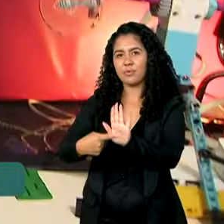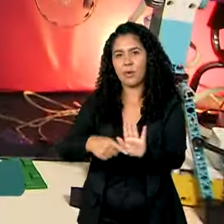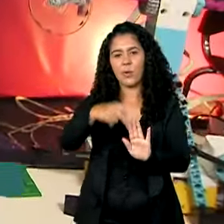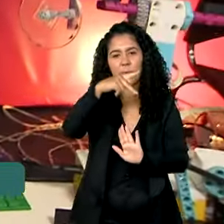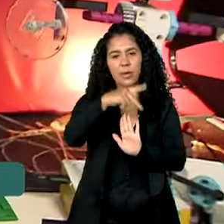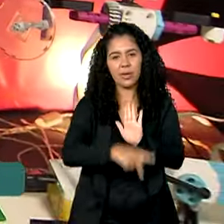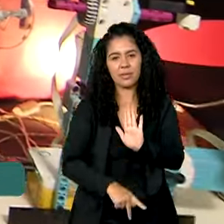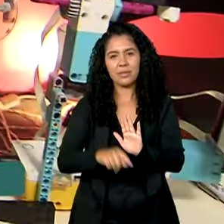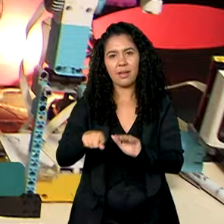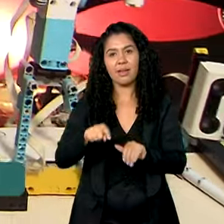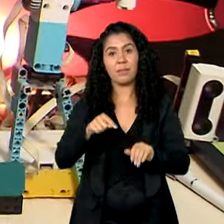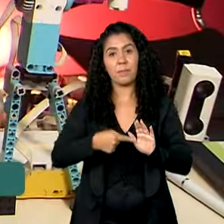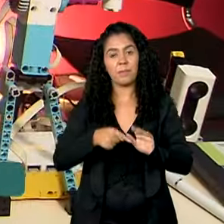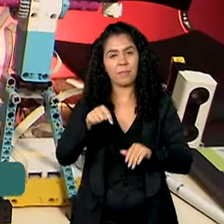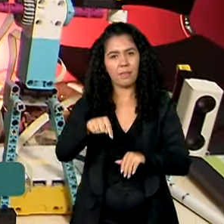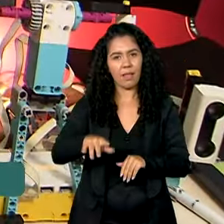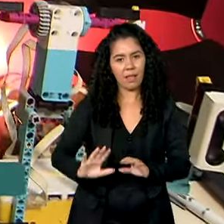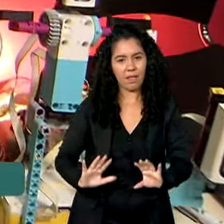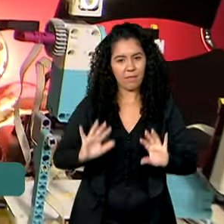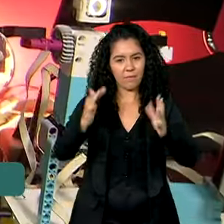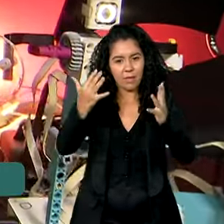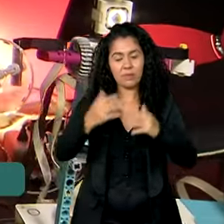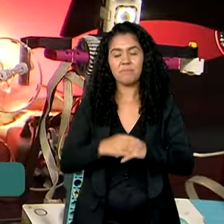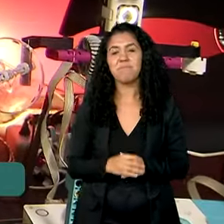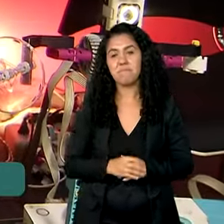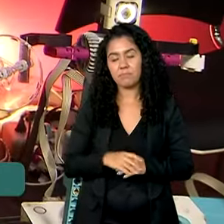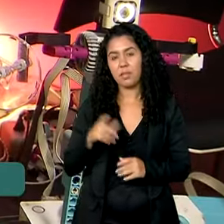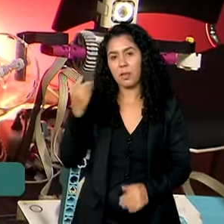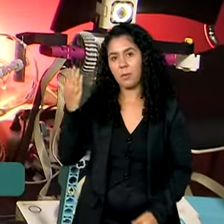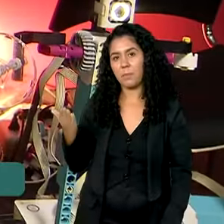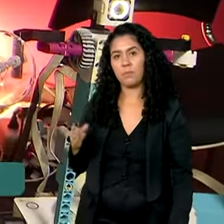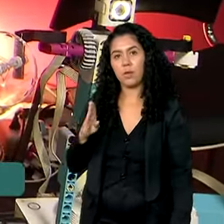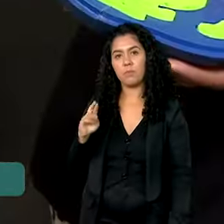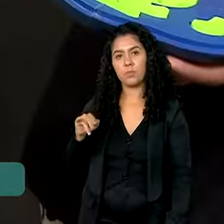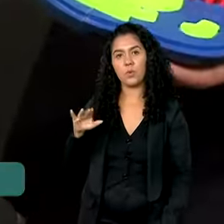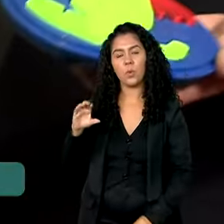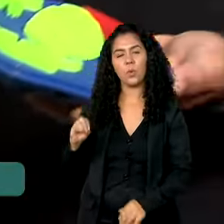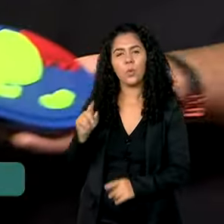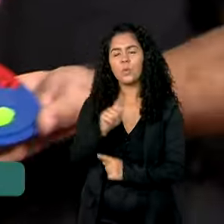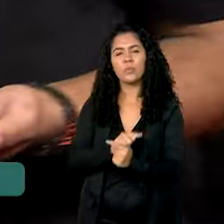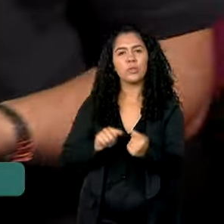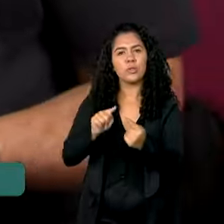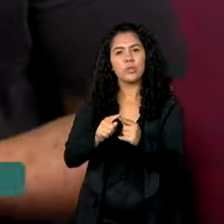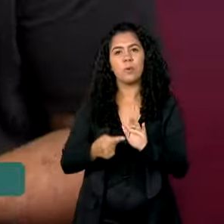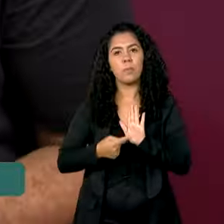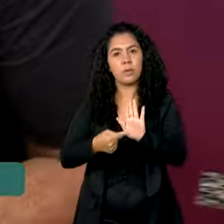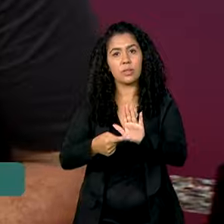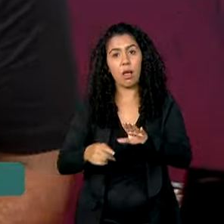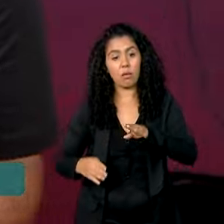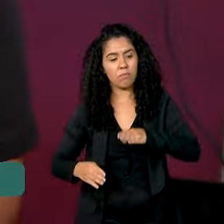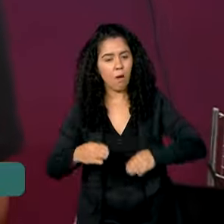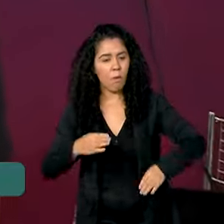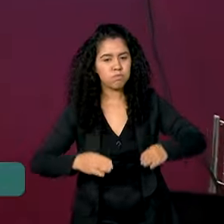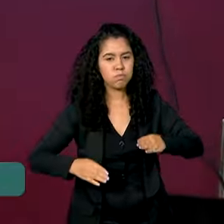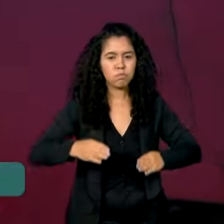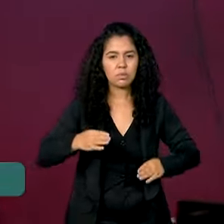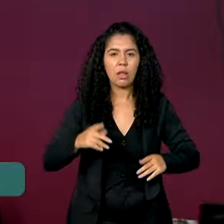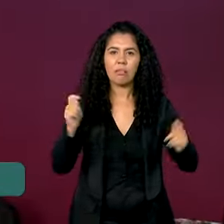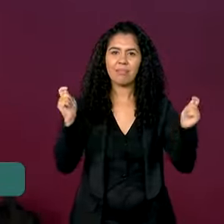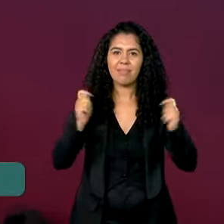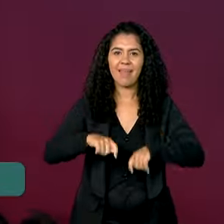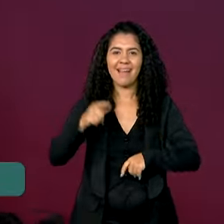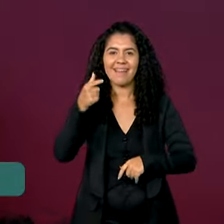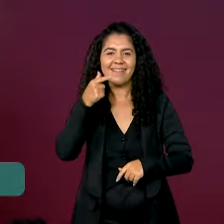Educação Profissional e Tecnológica. Segundo Bruno, a ideia é mostrar como a robótica torna o aprendizado mais